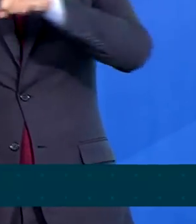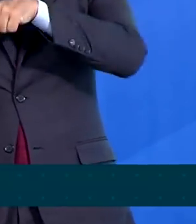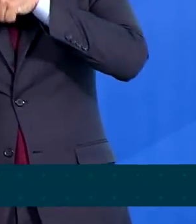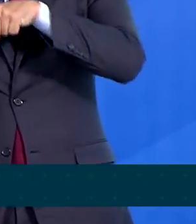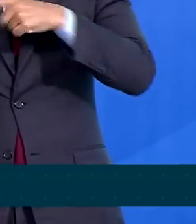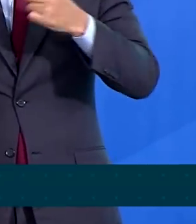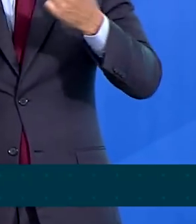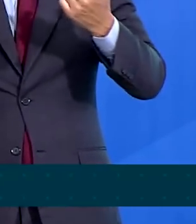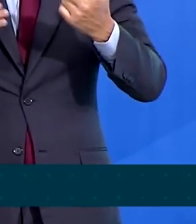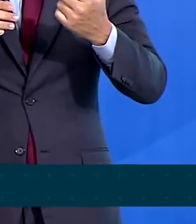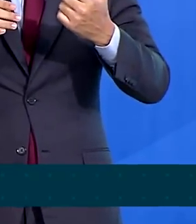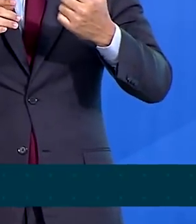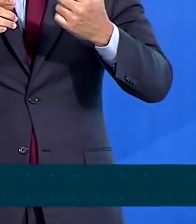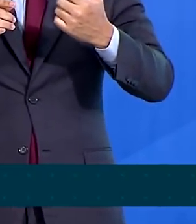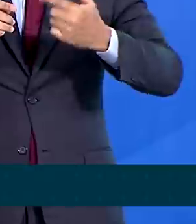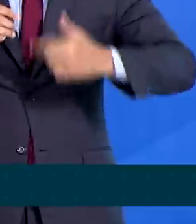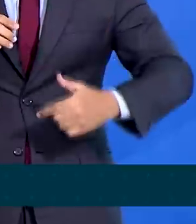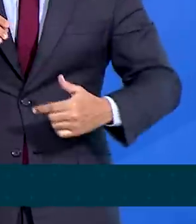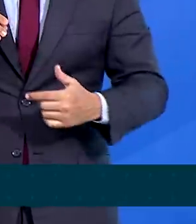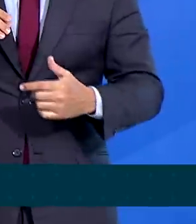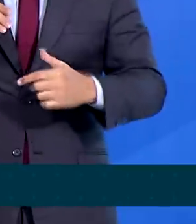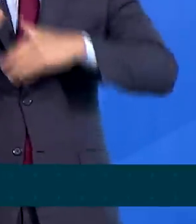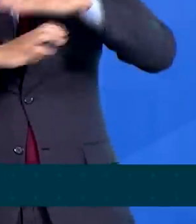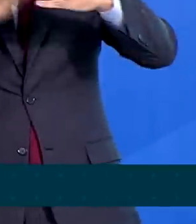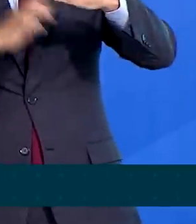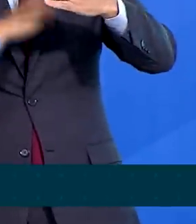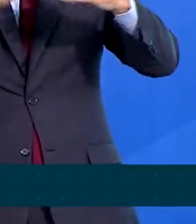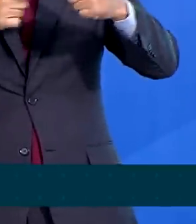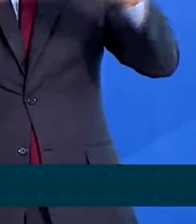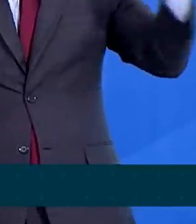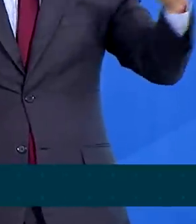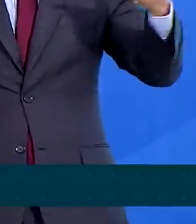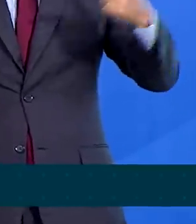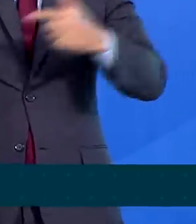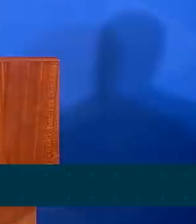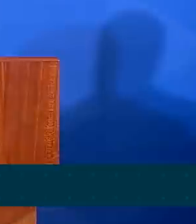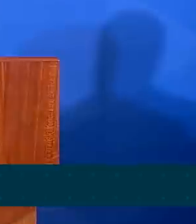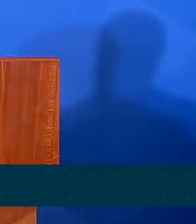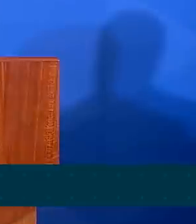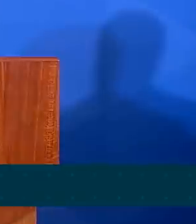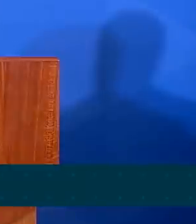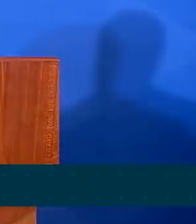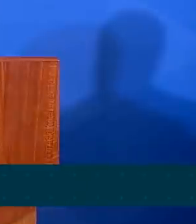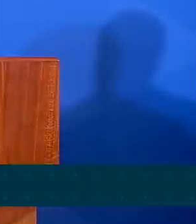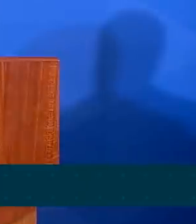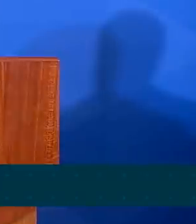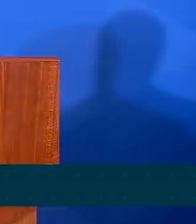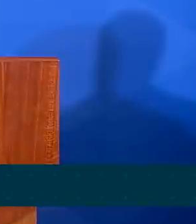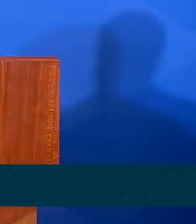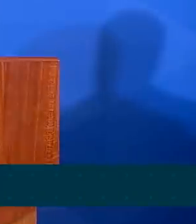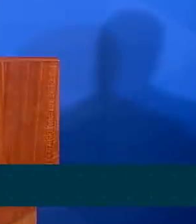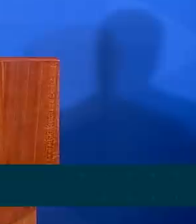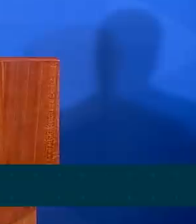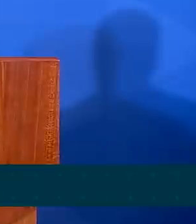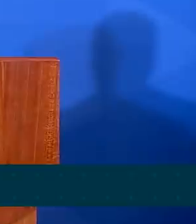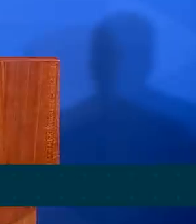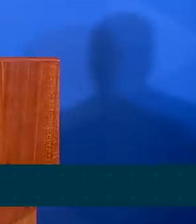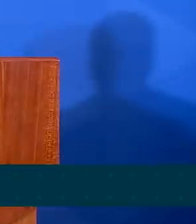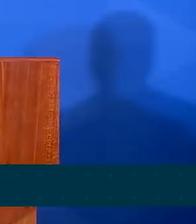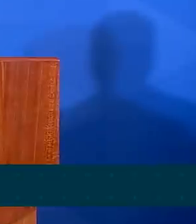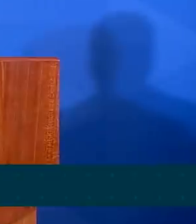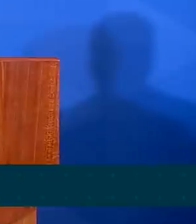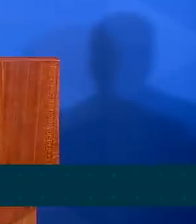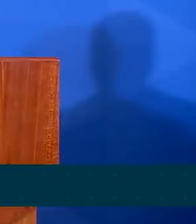cresça, com que a aviação experimental cresça. Enfim, fazendo com que o Brasil decole. Vamos facilitar a vida do povo